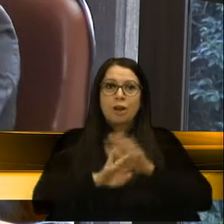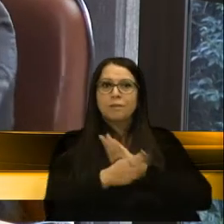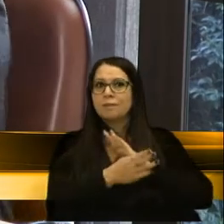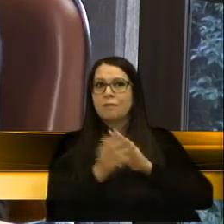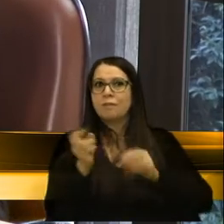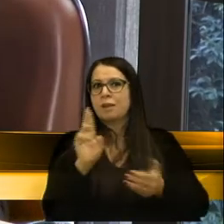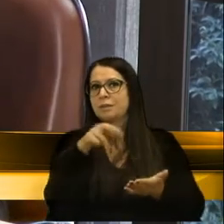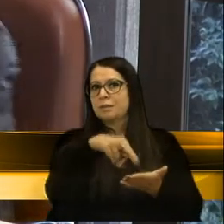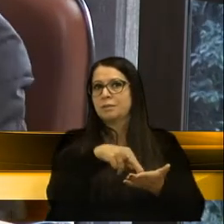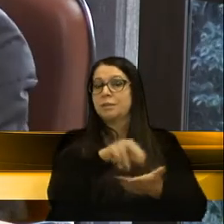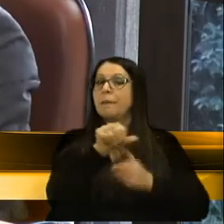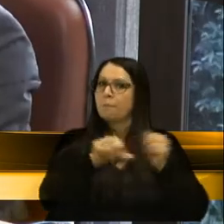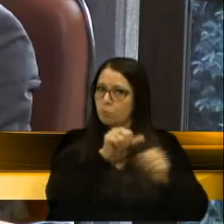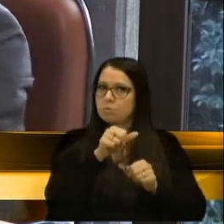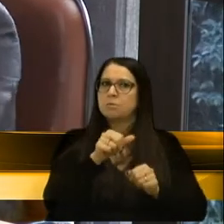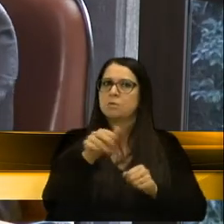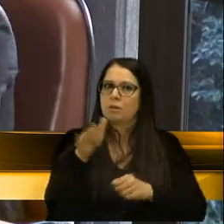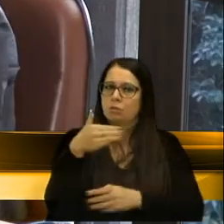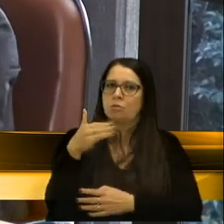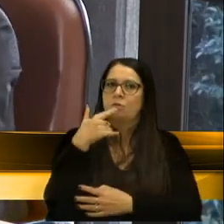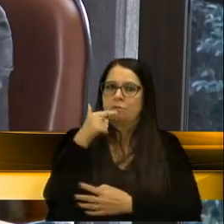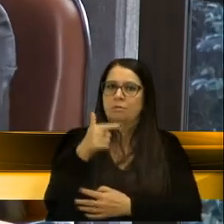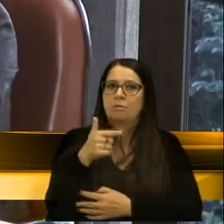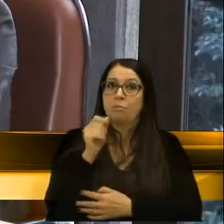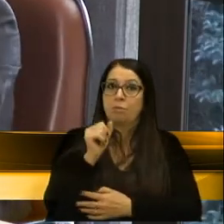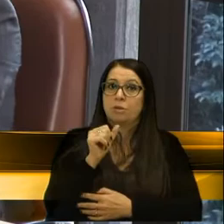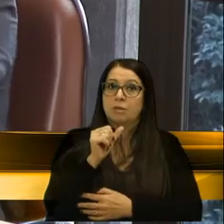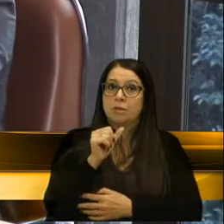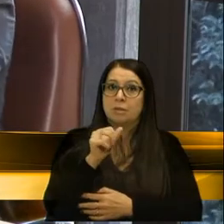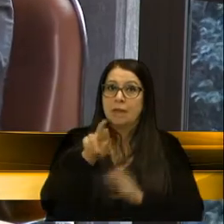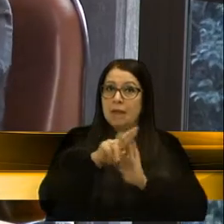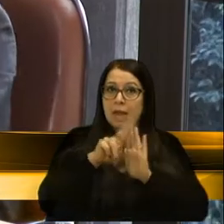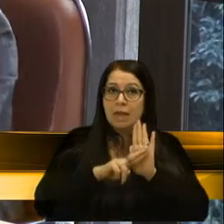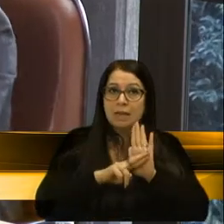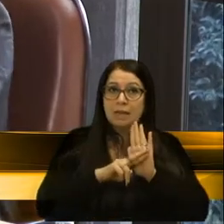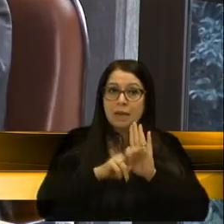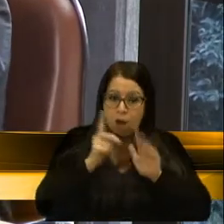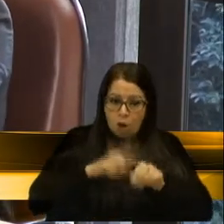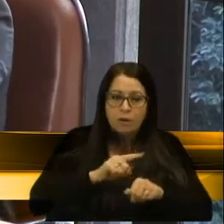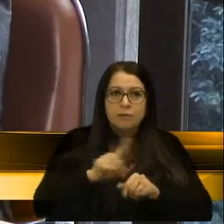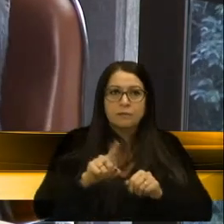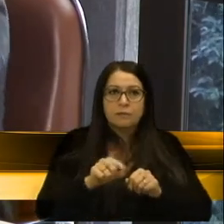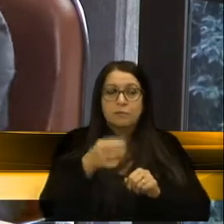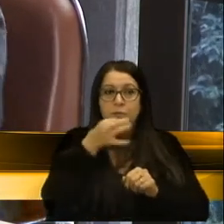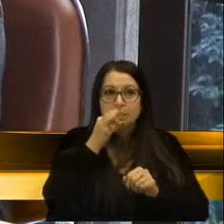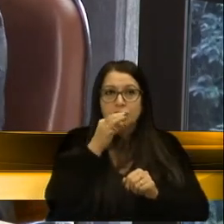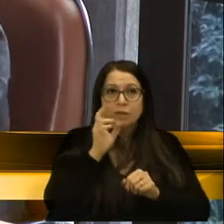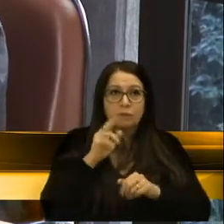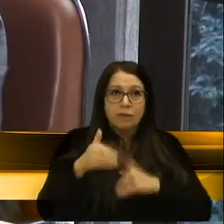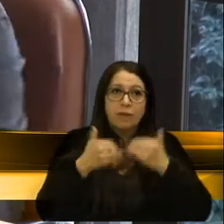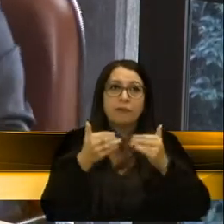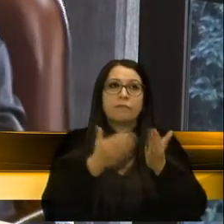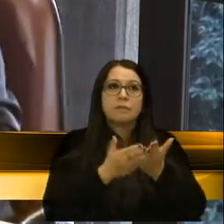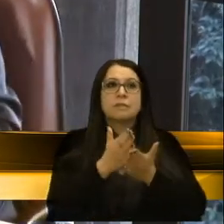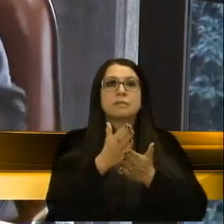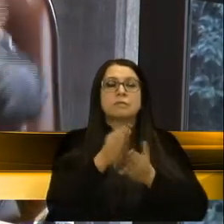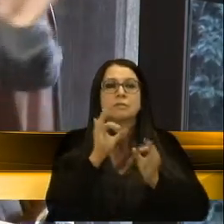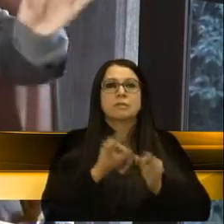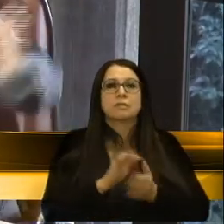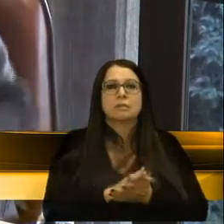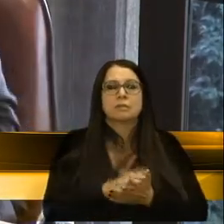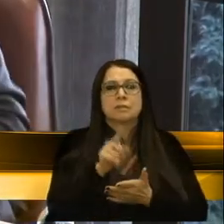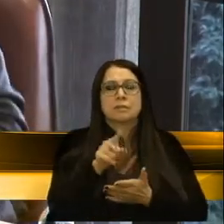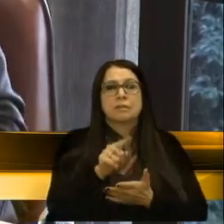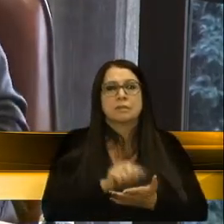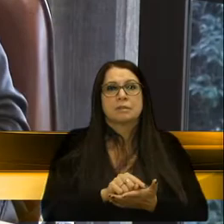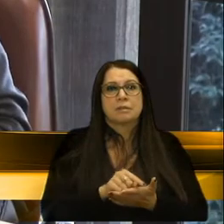adaptando, muda a bandeira. Mas nós não podemos mudar a regra durante o jogo, porque Caxias do Sul vinha cumprindo o estabelecimento. É